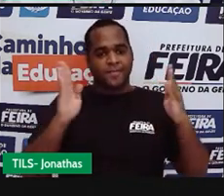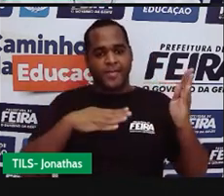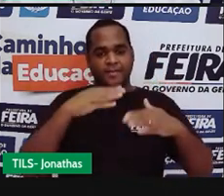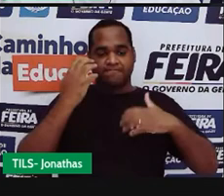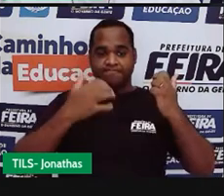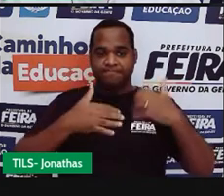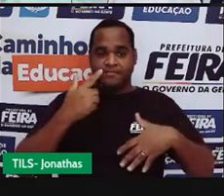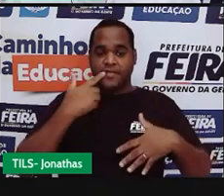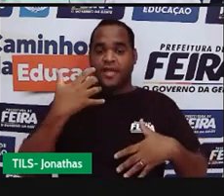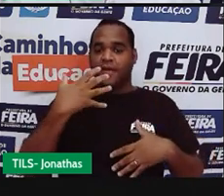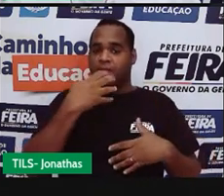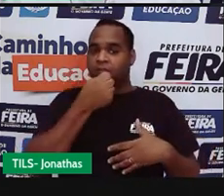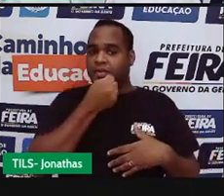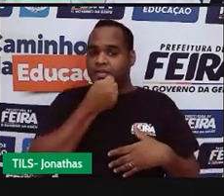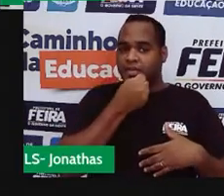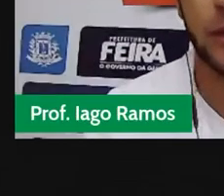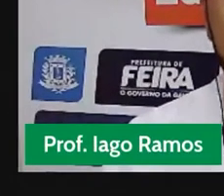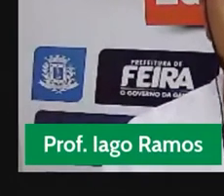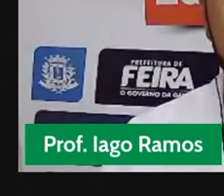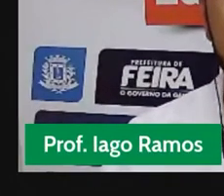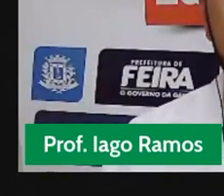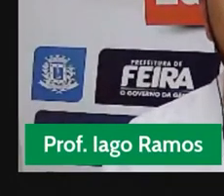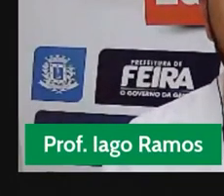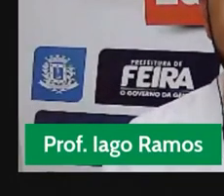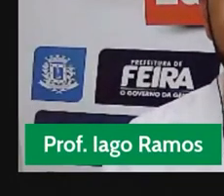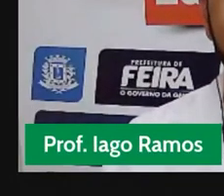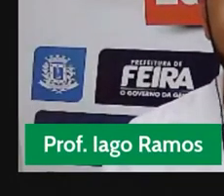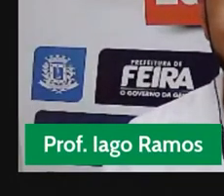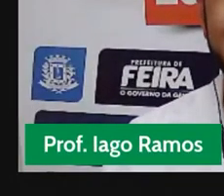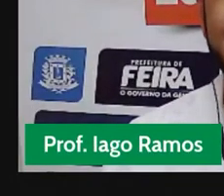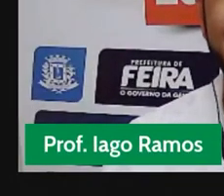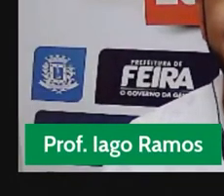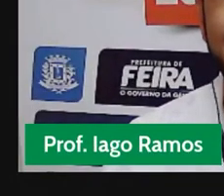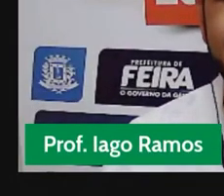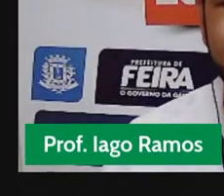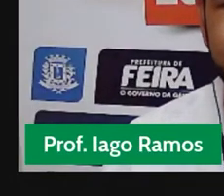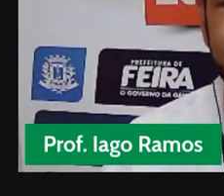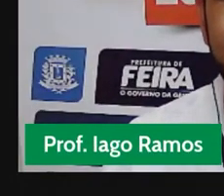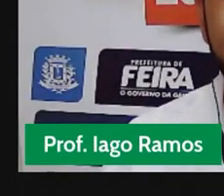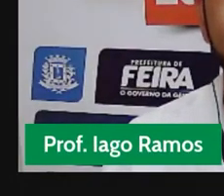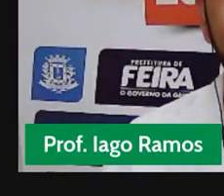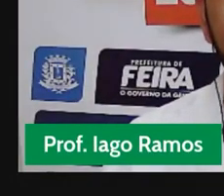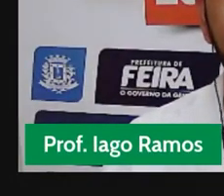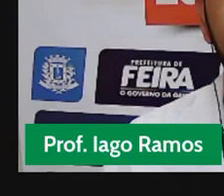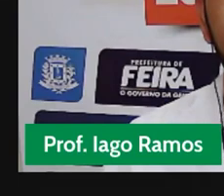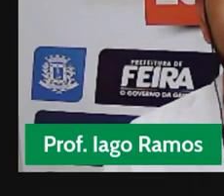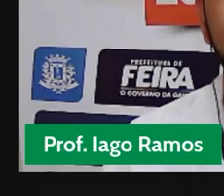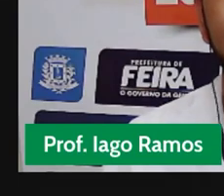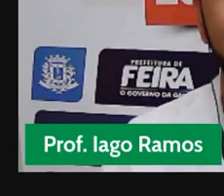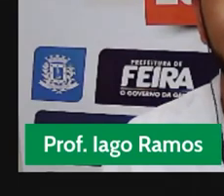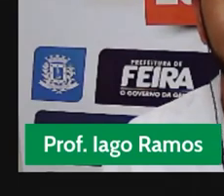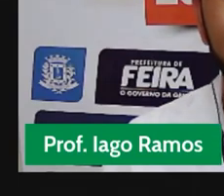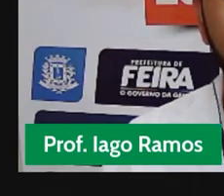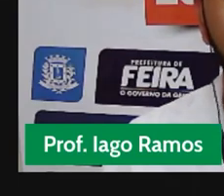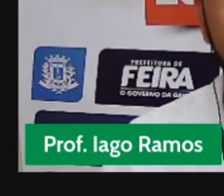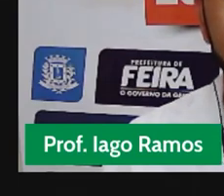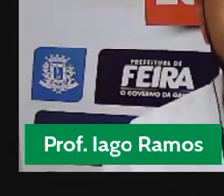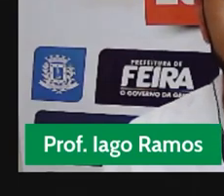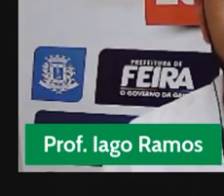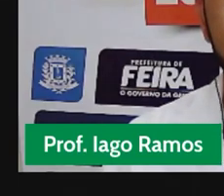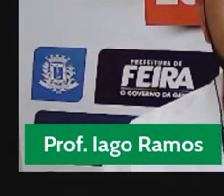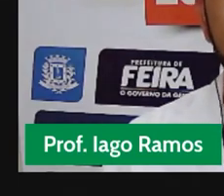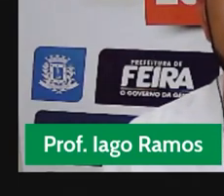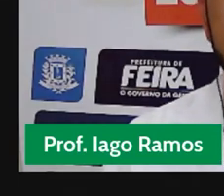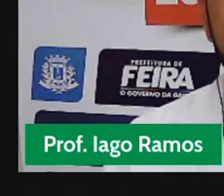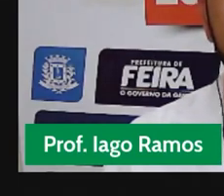rapidinho. É mágico, Clicou, saiu. E vamos colocar a outra